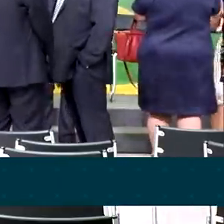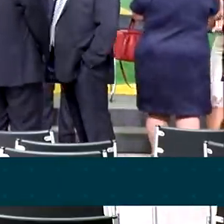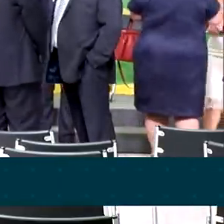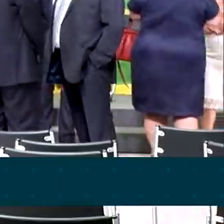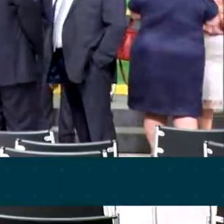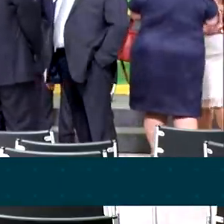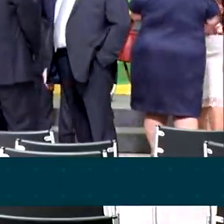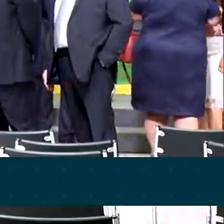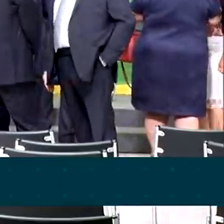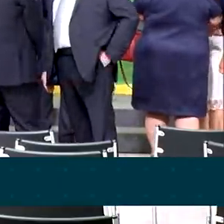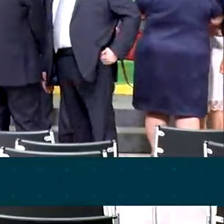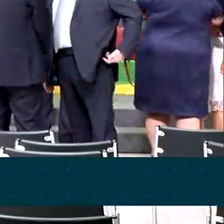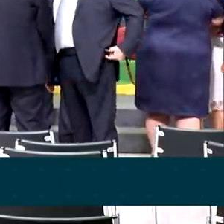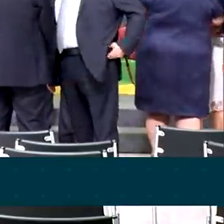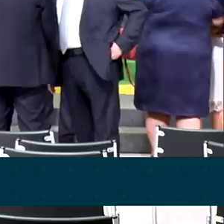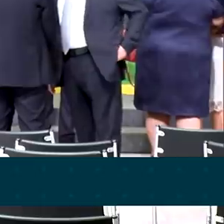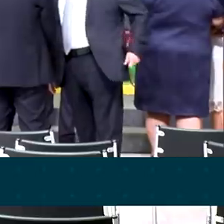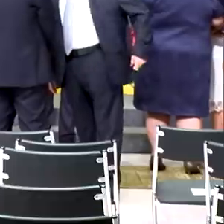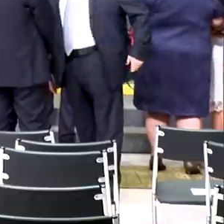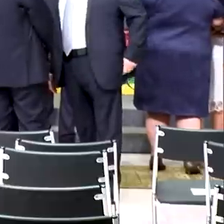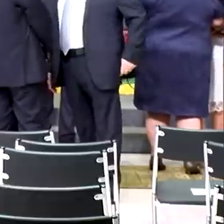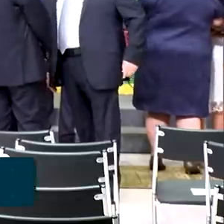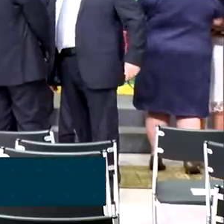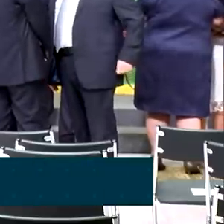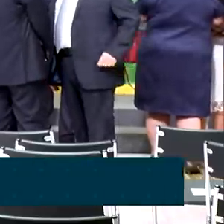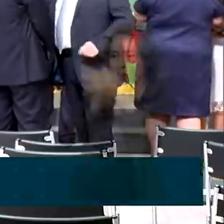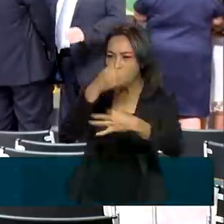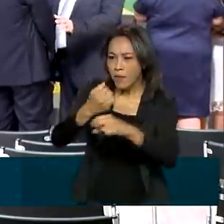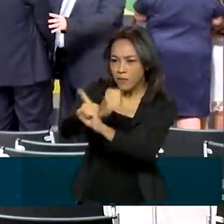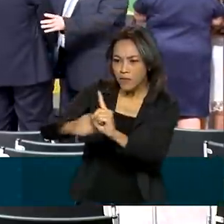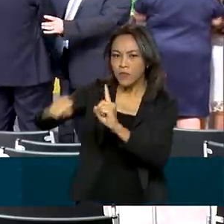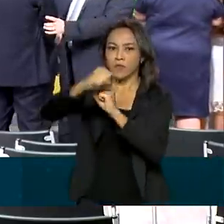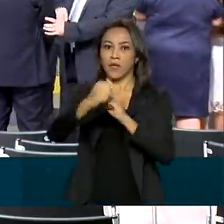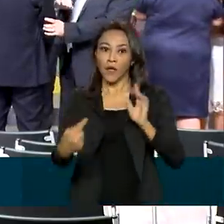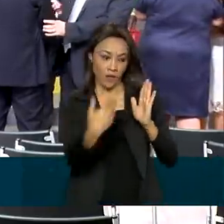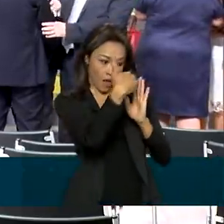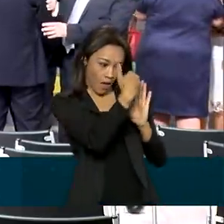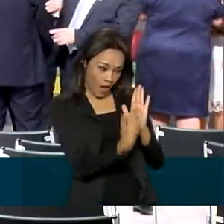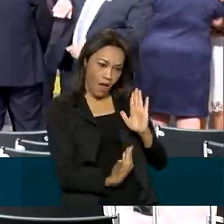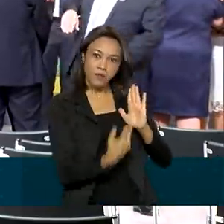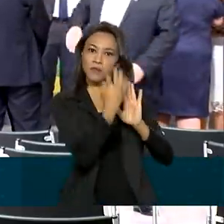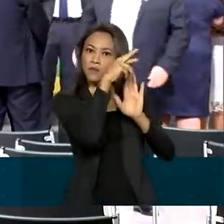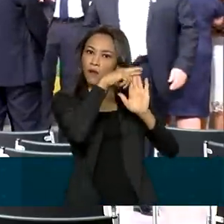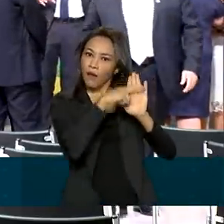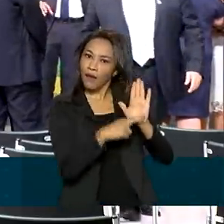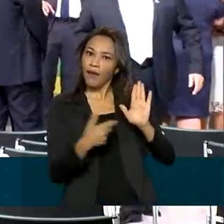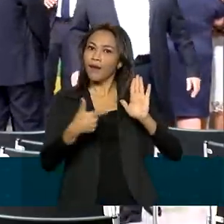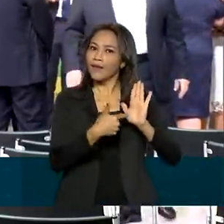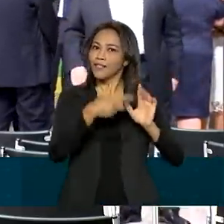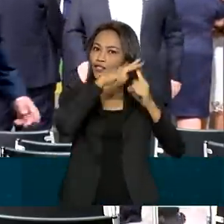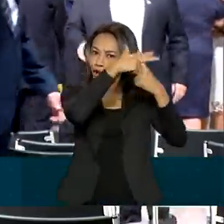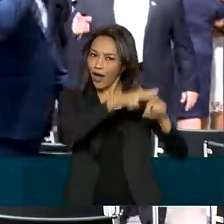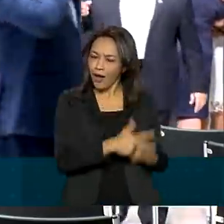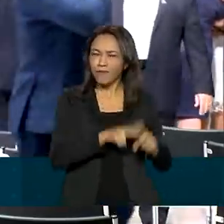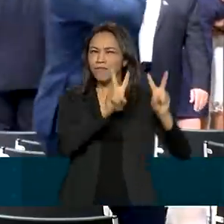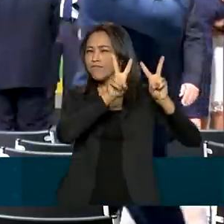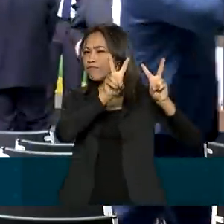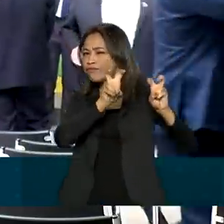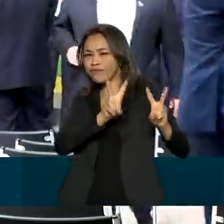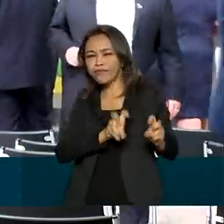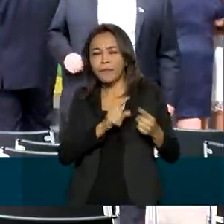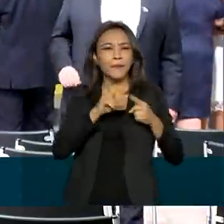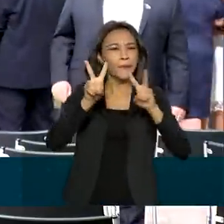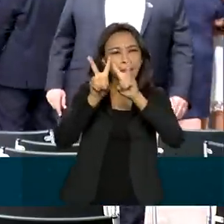mais de 6 mil contribuições da sociedade. As normas modificadas tratam de vários assuntos, como